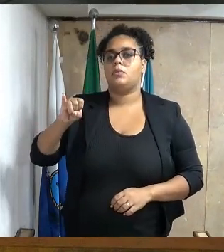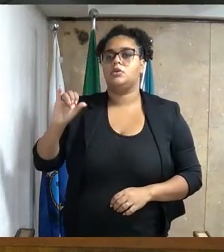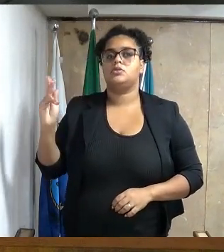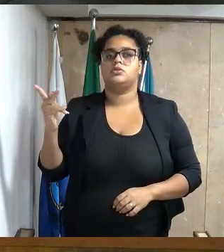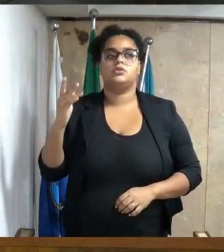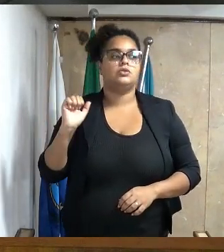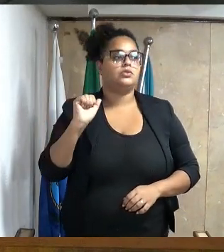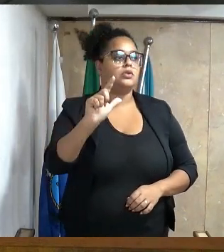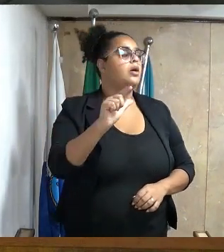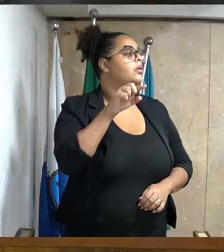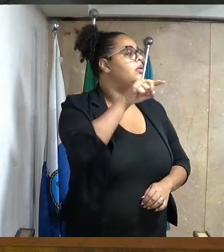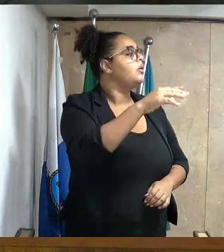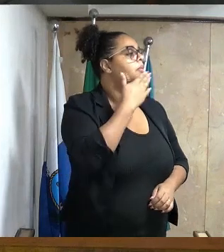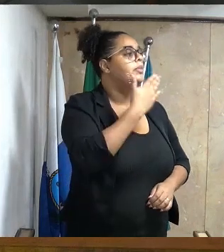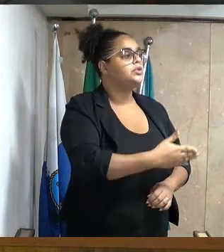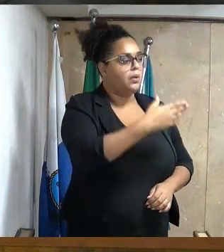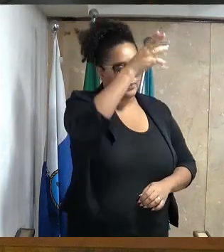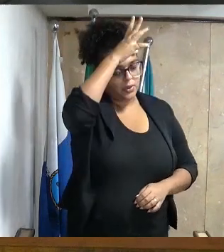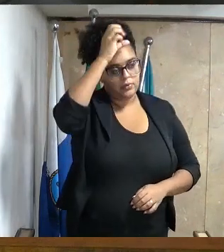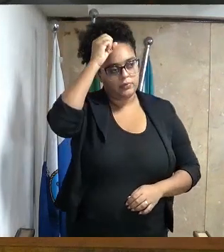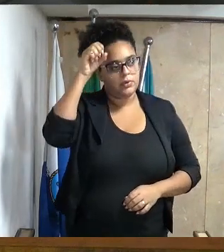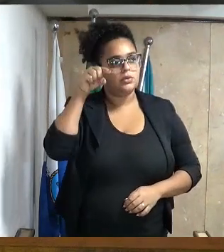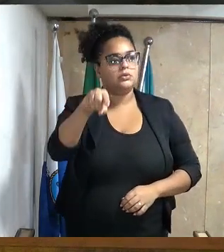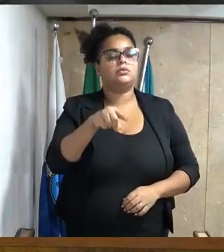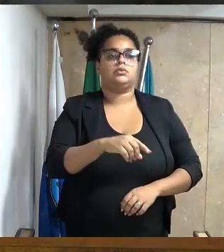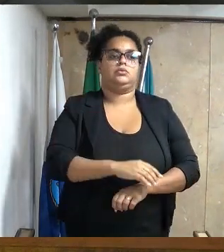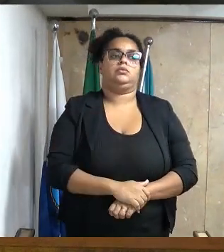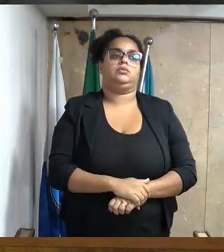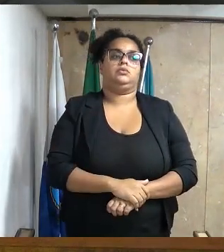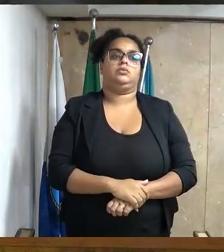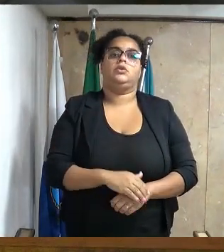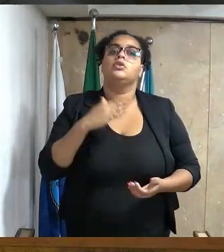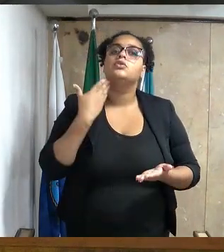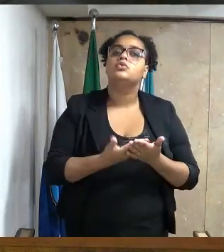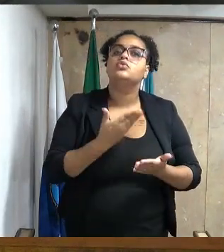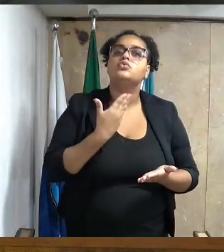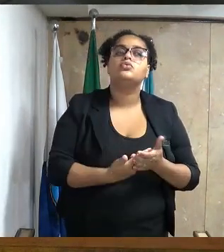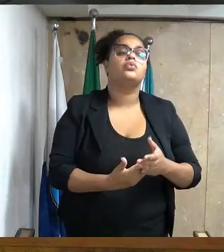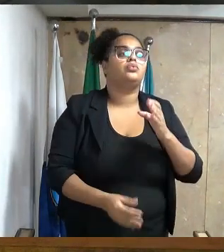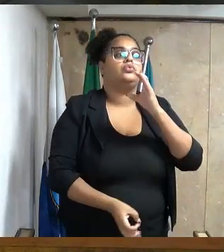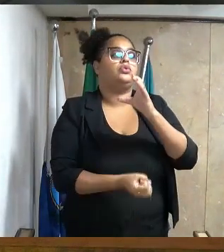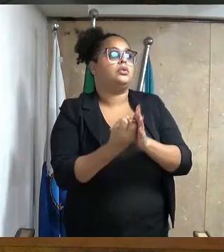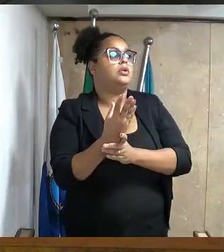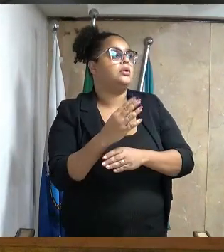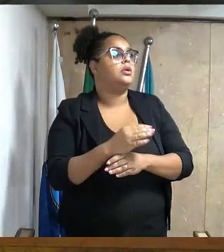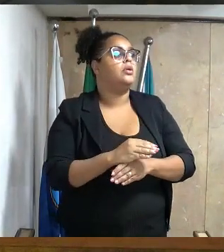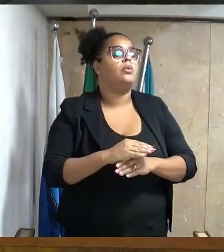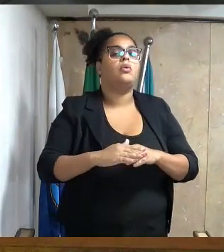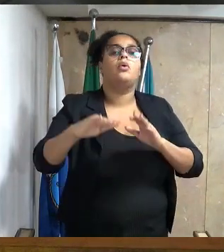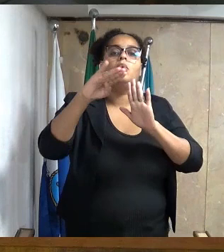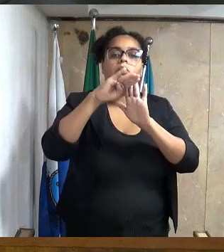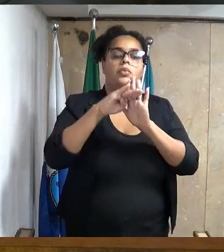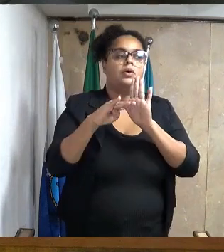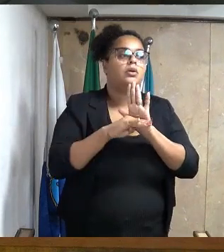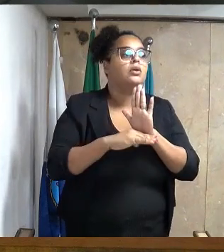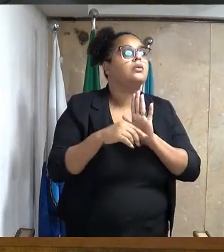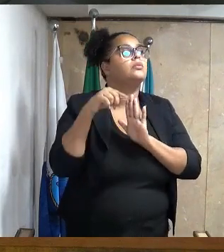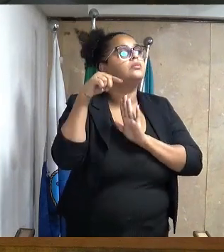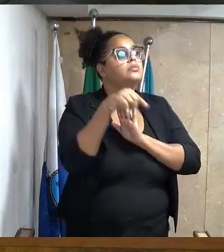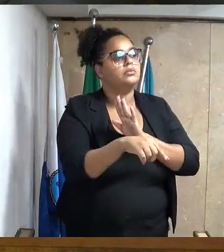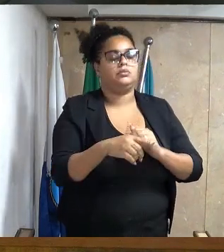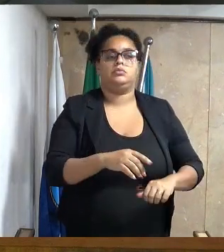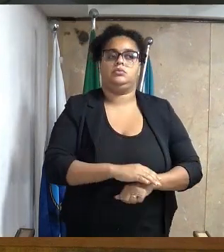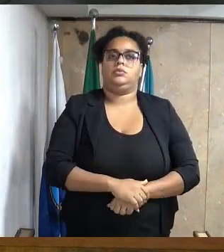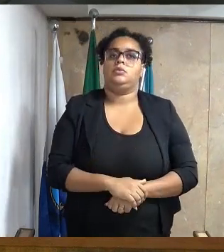Gervasio. Solicitando, dois seletíssimos, senhor prefeito, a realização de estudos no sentido de criar o programa municipal